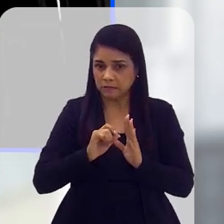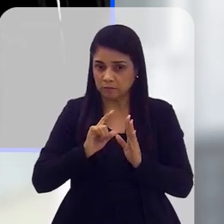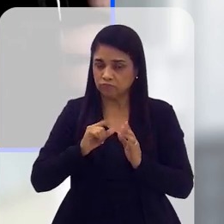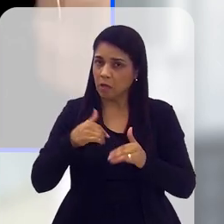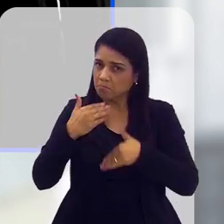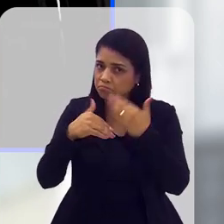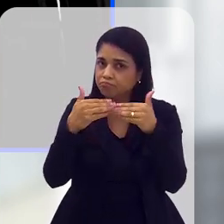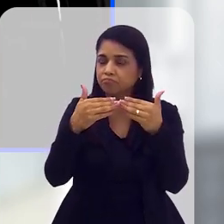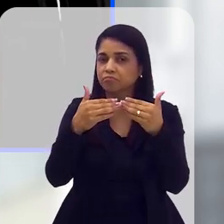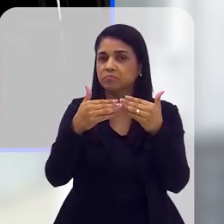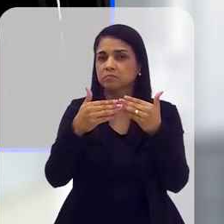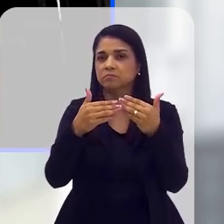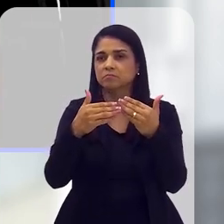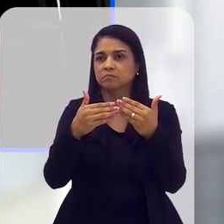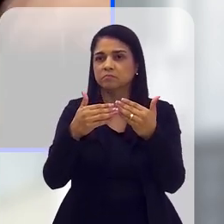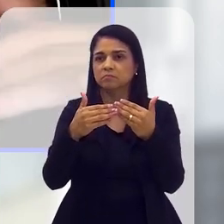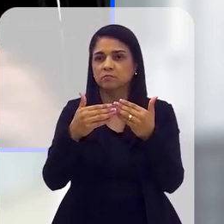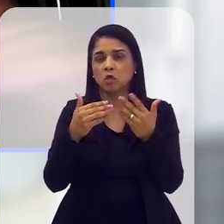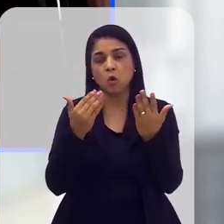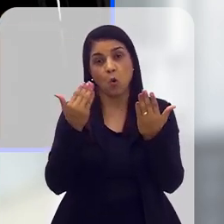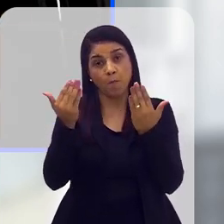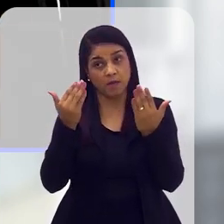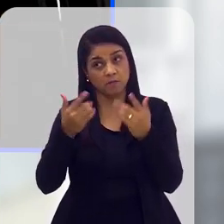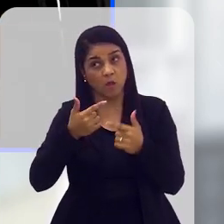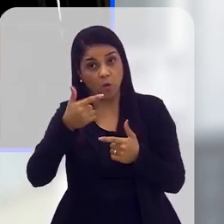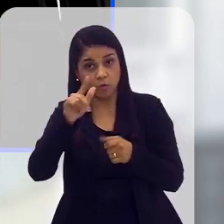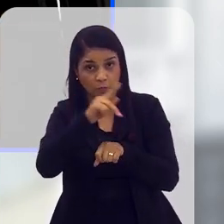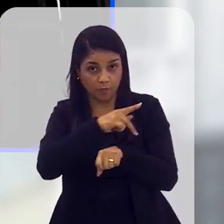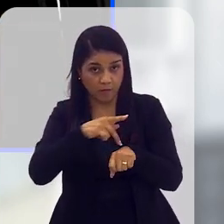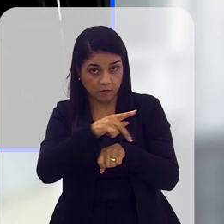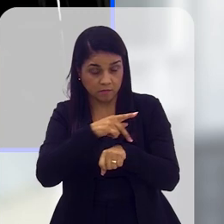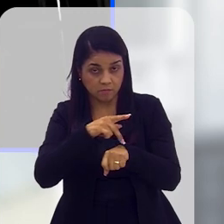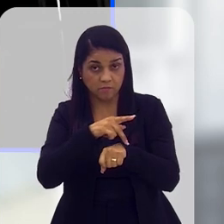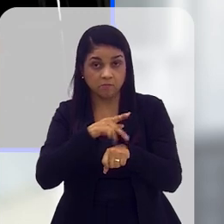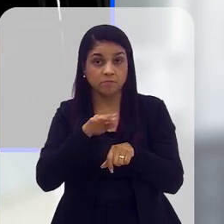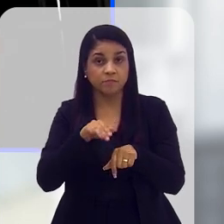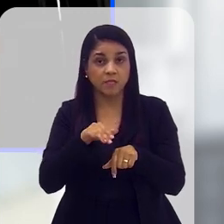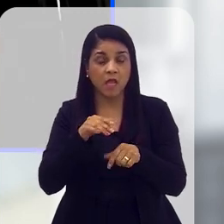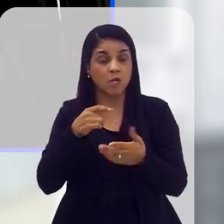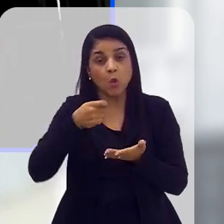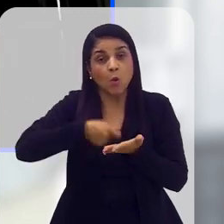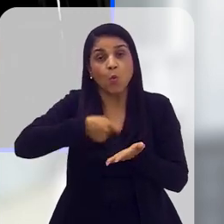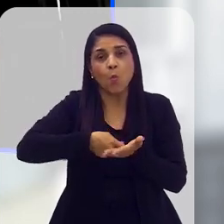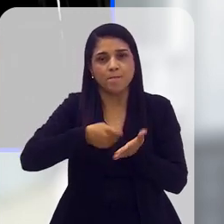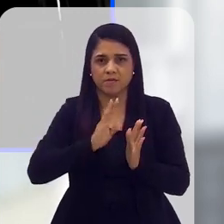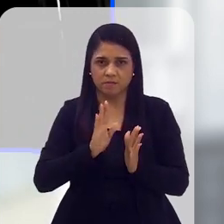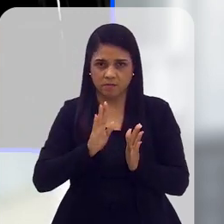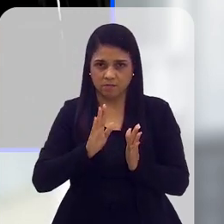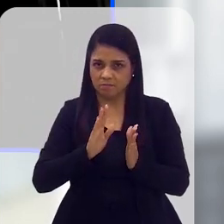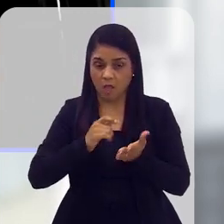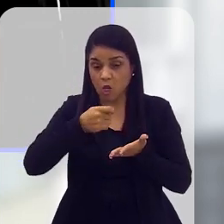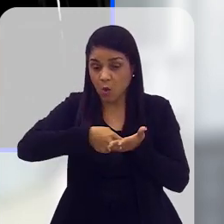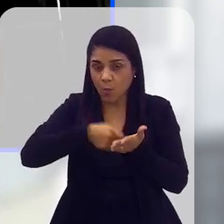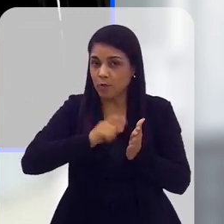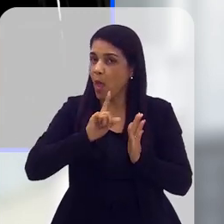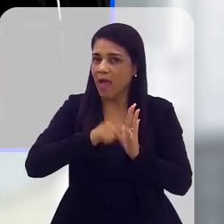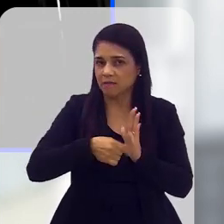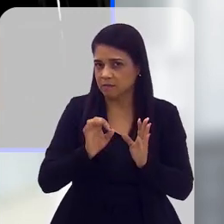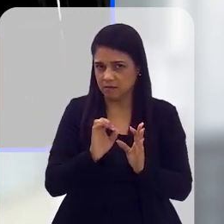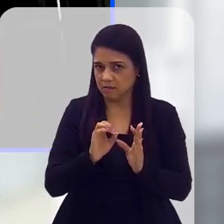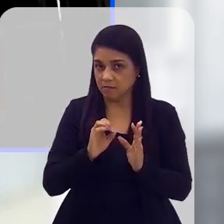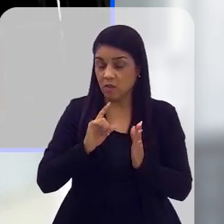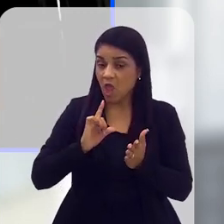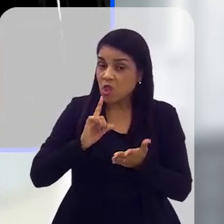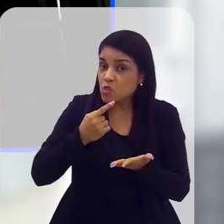atrasada, eu não diria avançada, mas não teria atrasado na comparação com outros países. Só que ela não é cumprida, né, ela não é